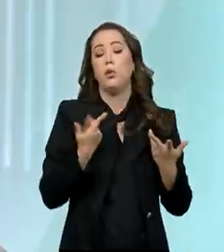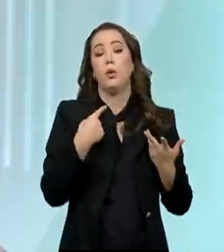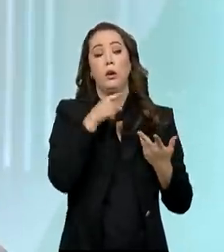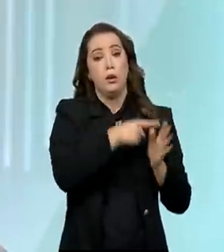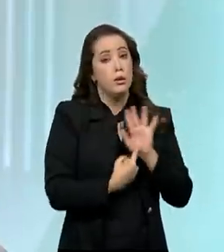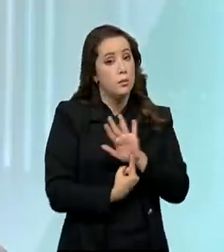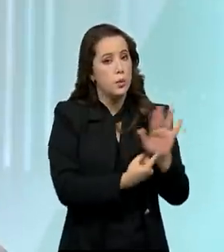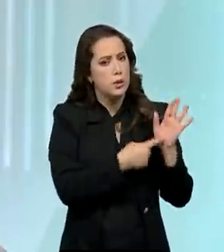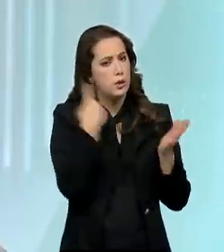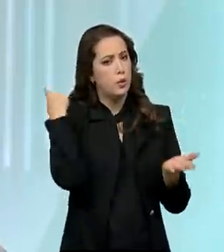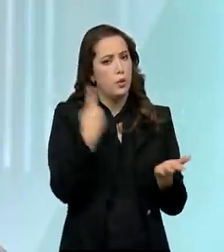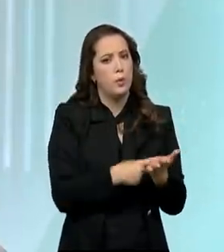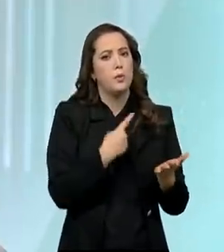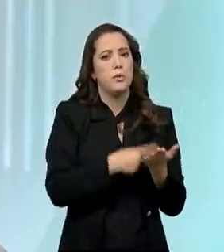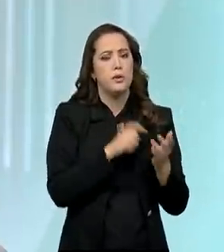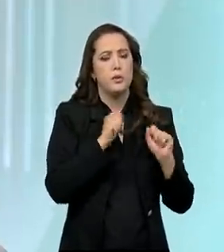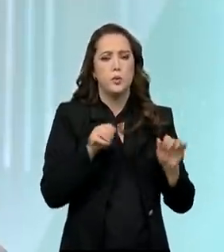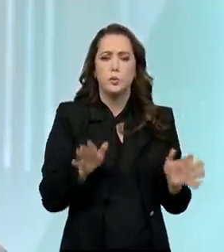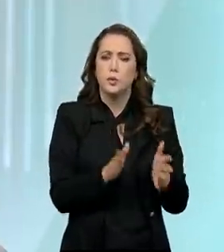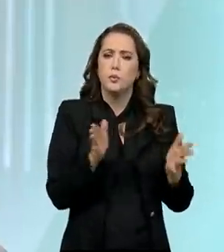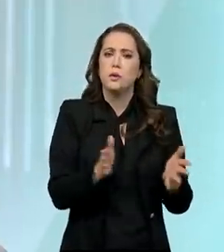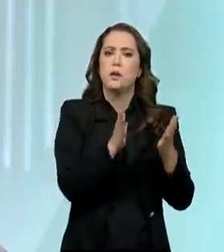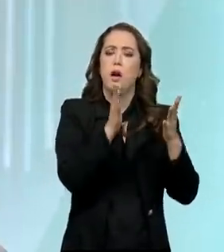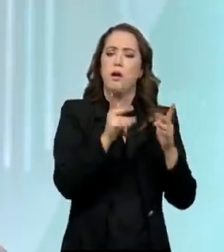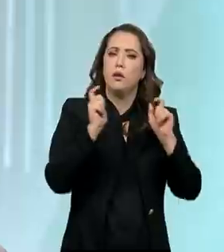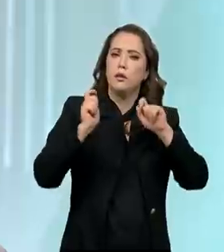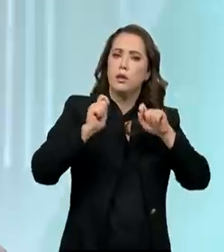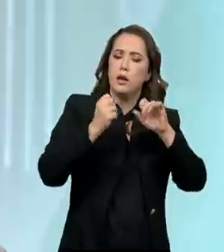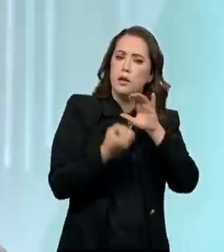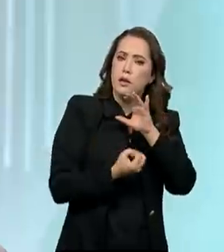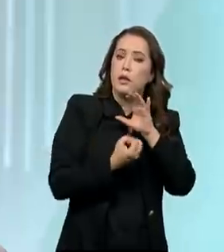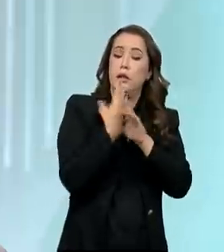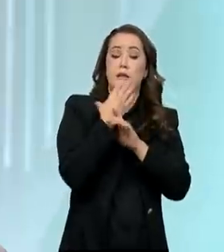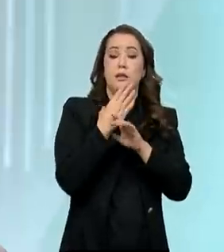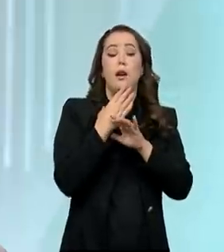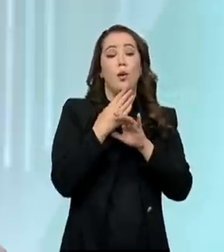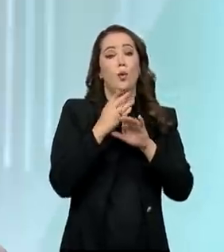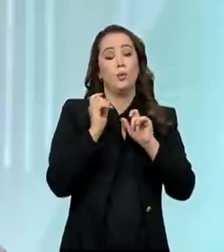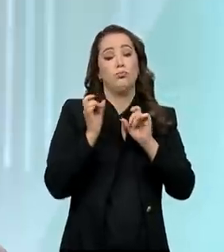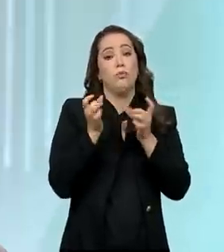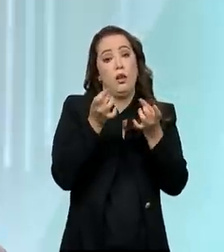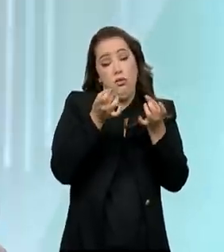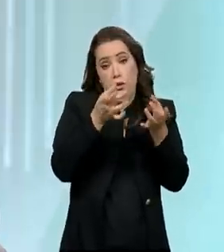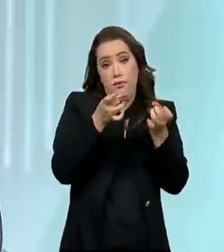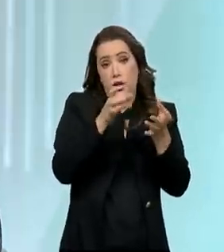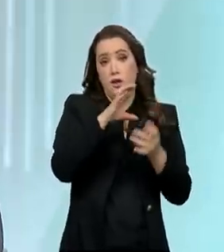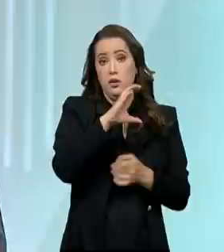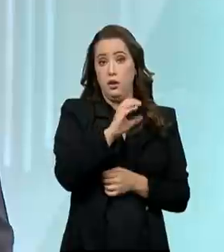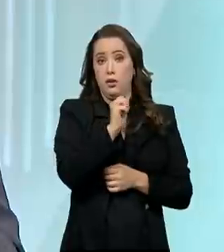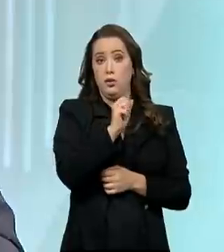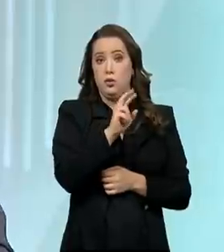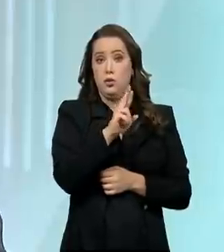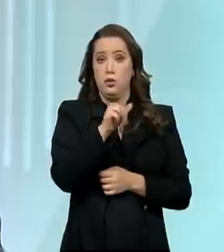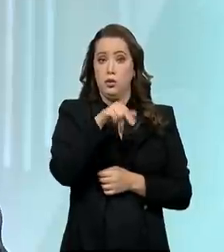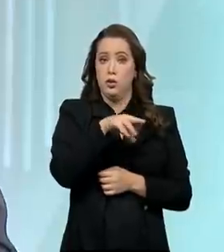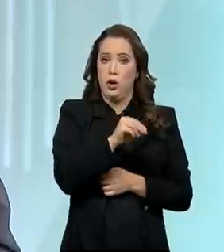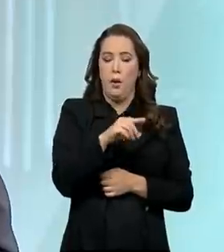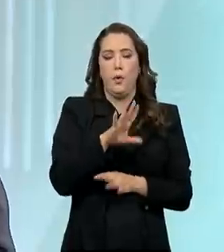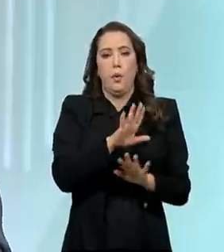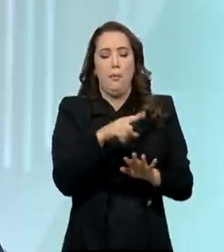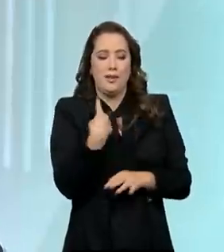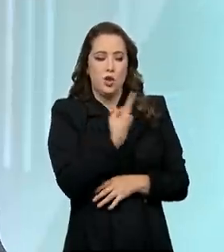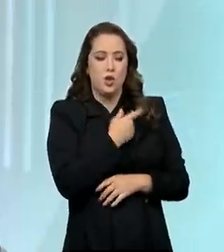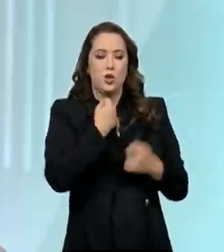de pé esse acordo que vai propiciar a formação do mercado global de carbono. Agora, cabe a nós, bancos, empresas,